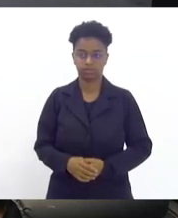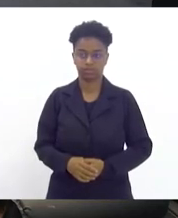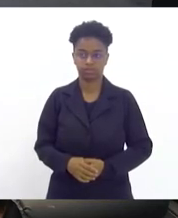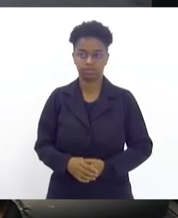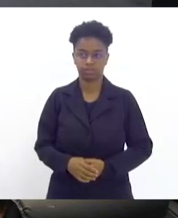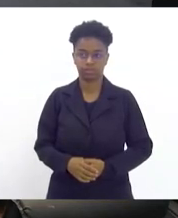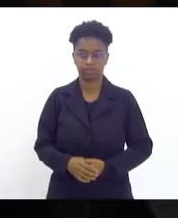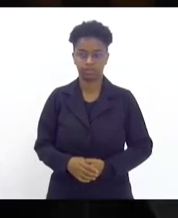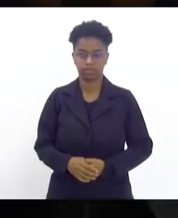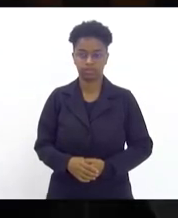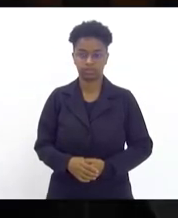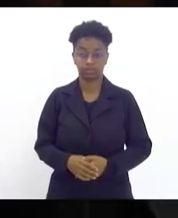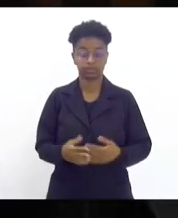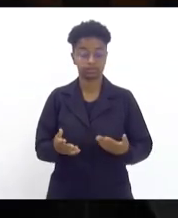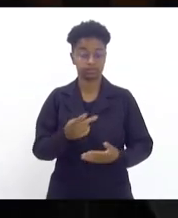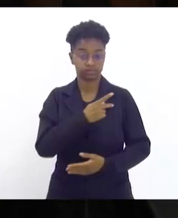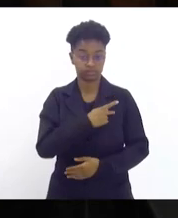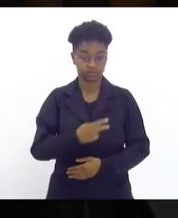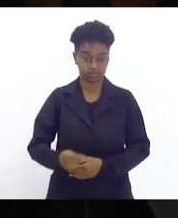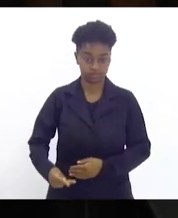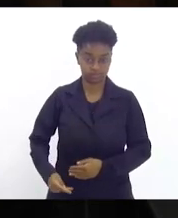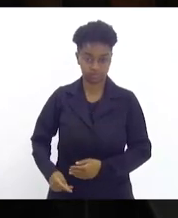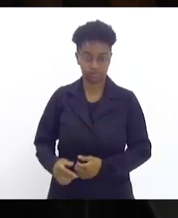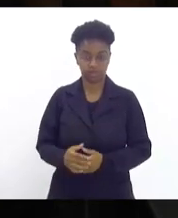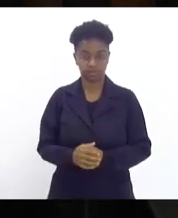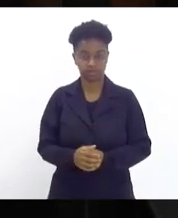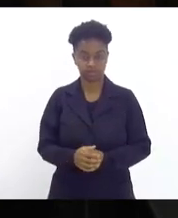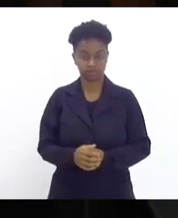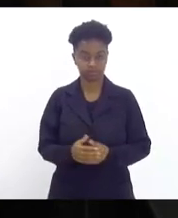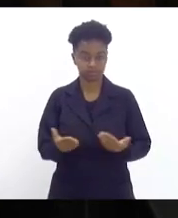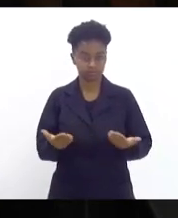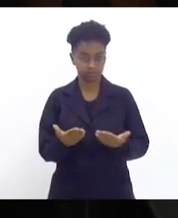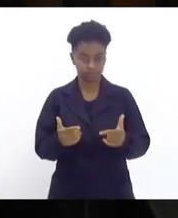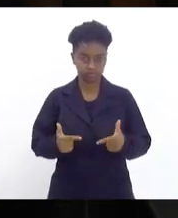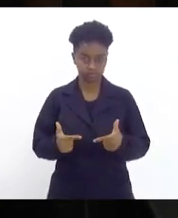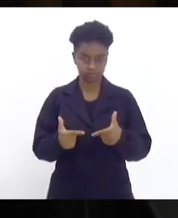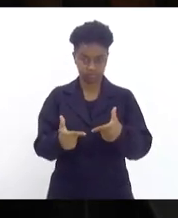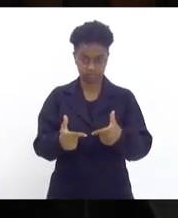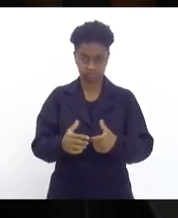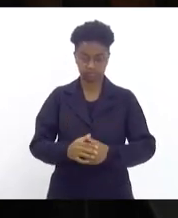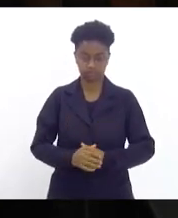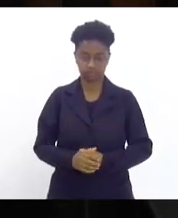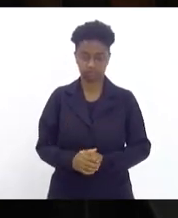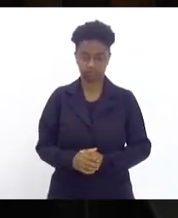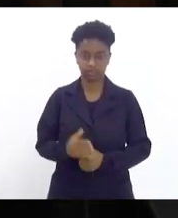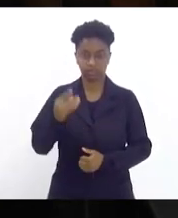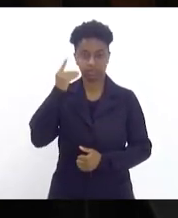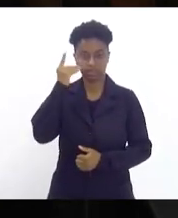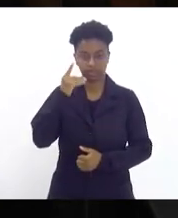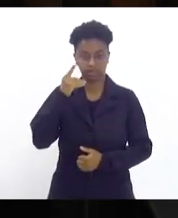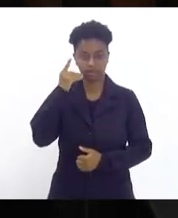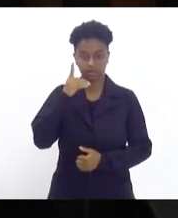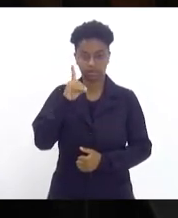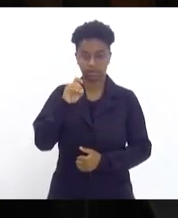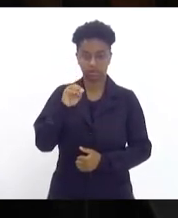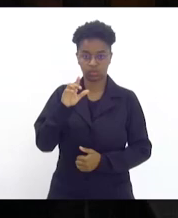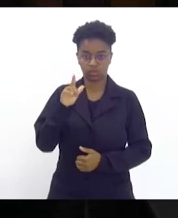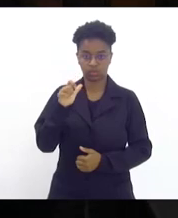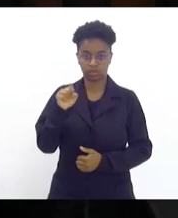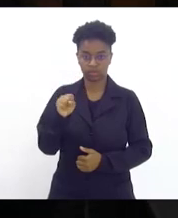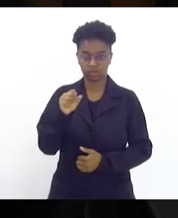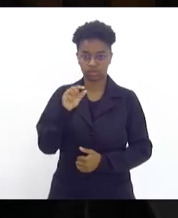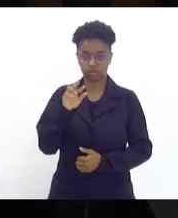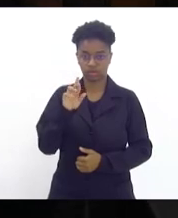Senhor presidente em exercício, deputado Douglas Ruas,